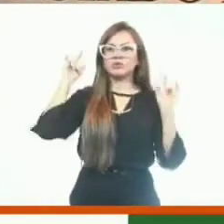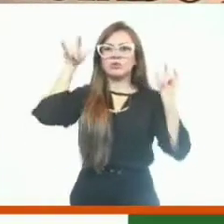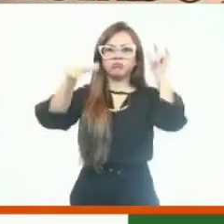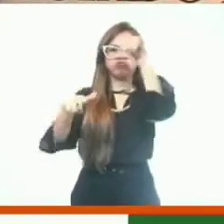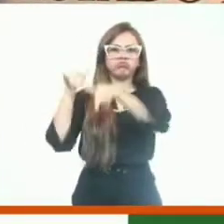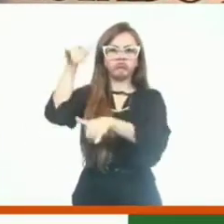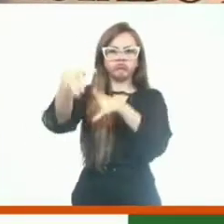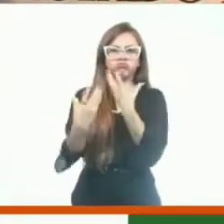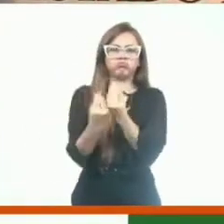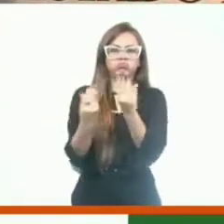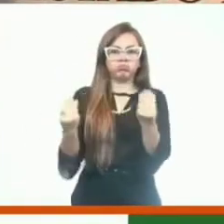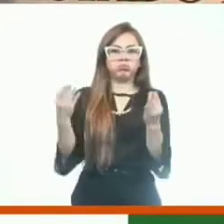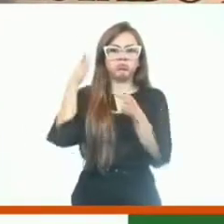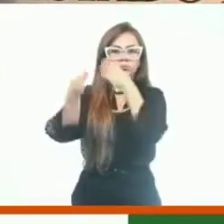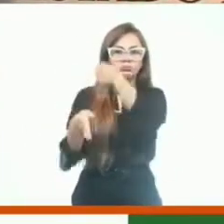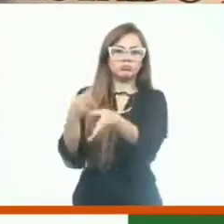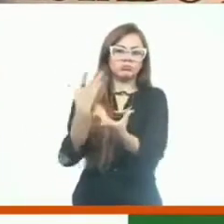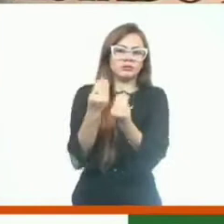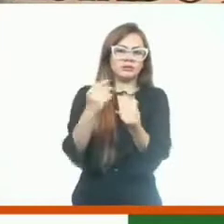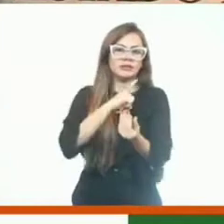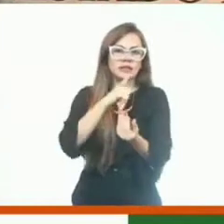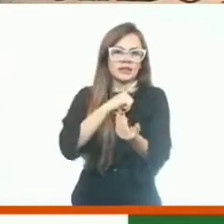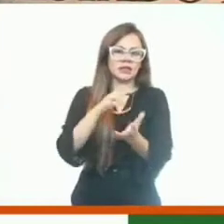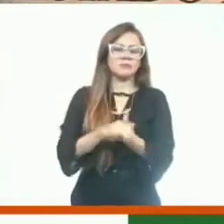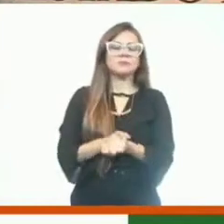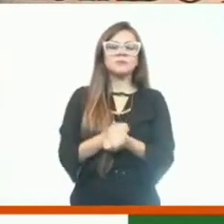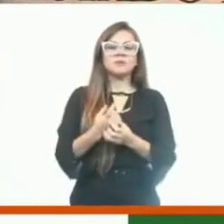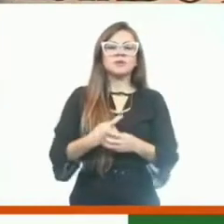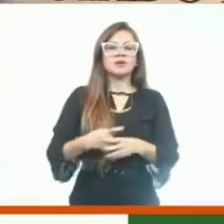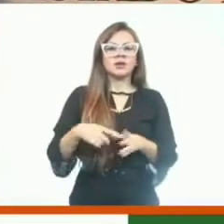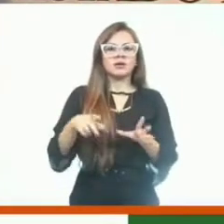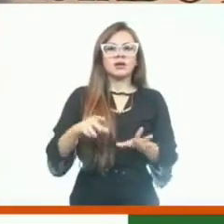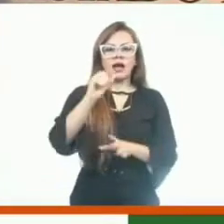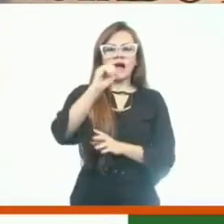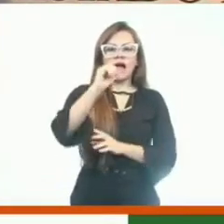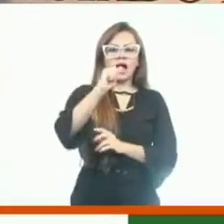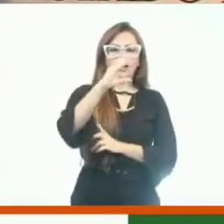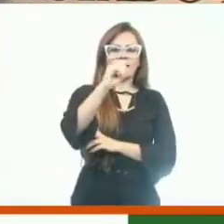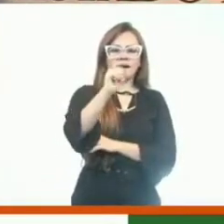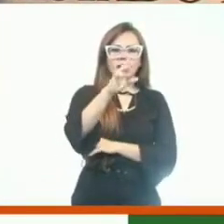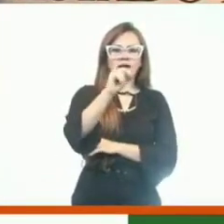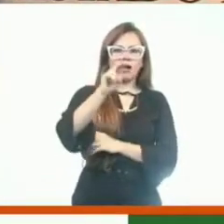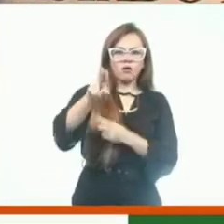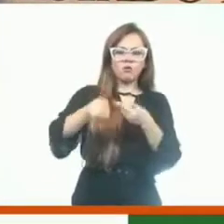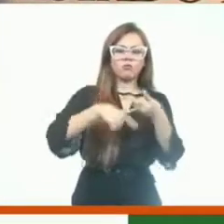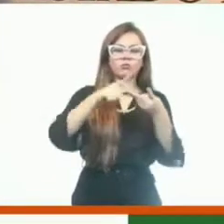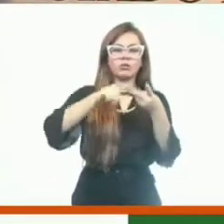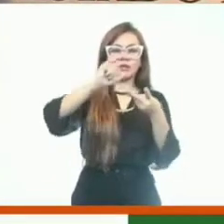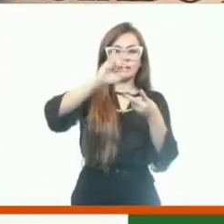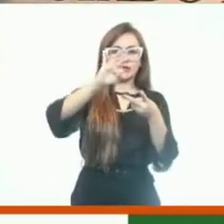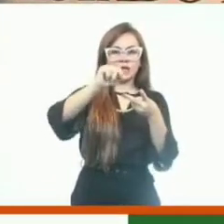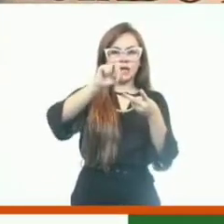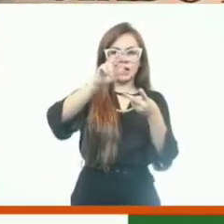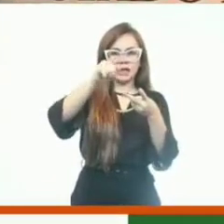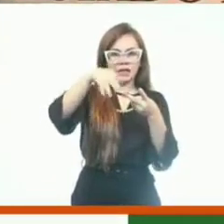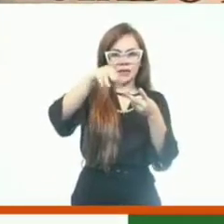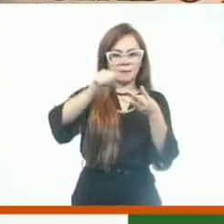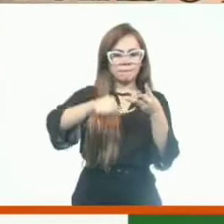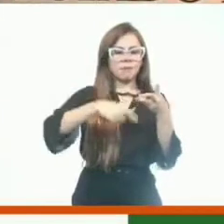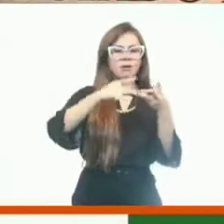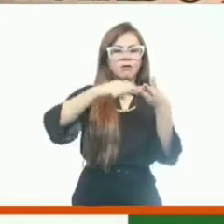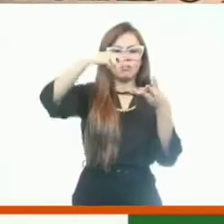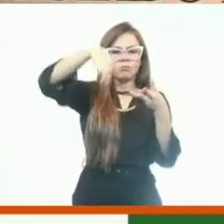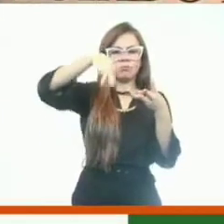que é a Jericoacoara, e a região oeste também do Estado, como Acaraú, Itarema, Mundau, Amontada, enfim.